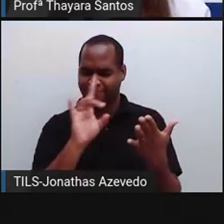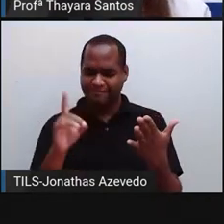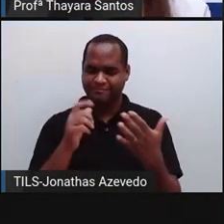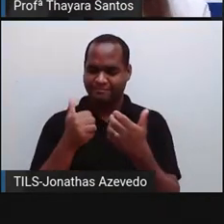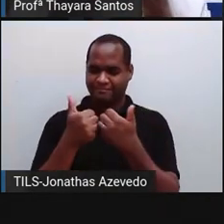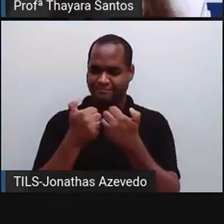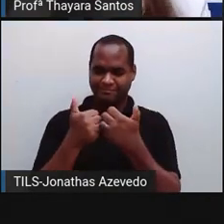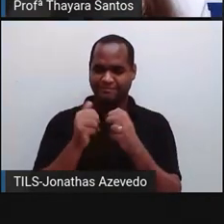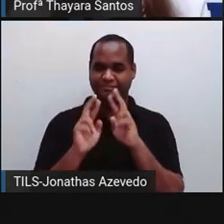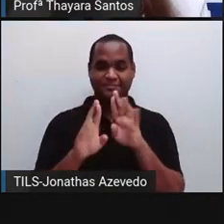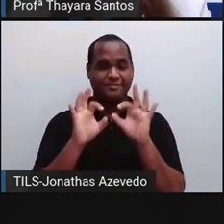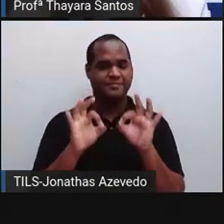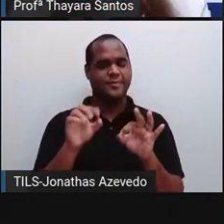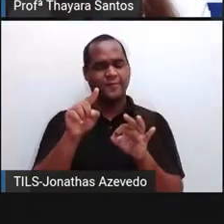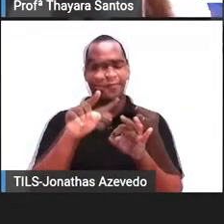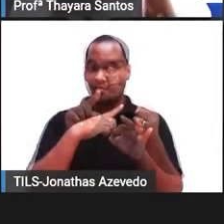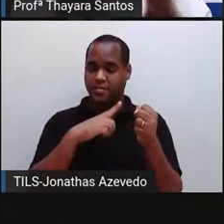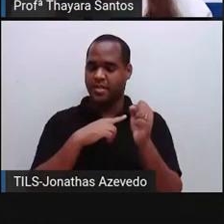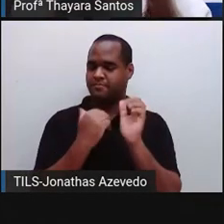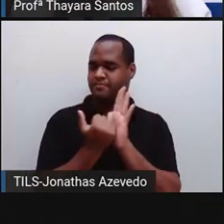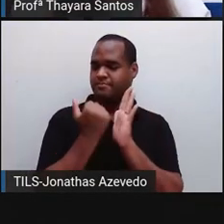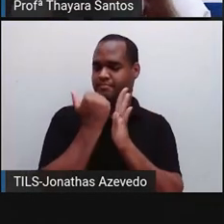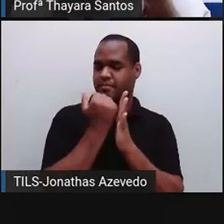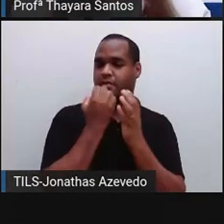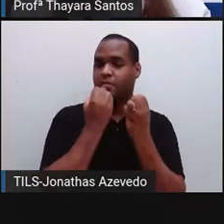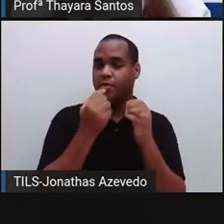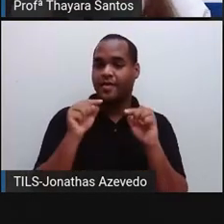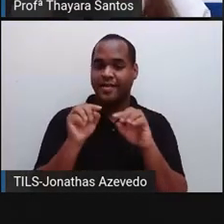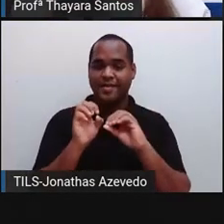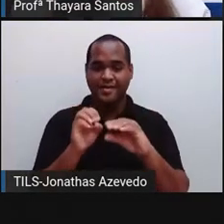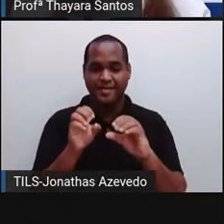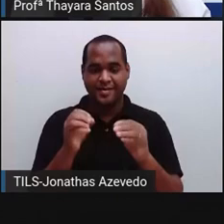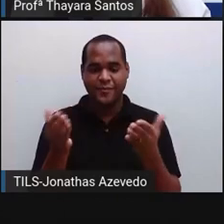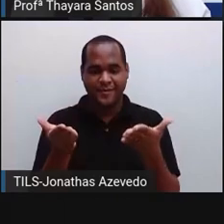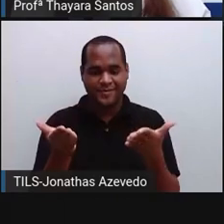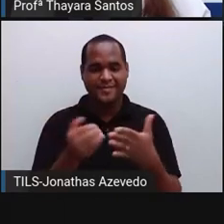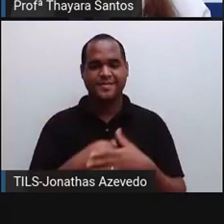divirtam aí com o joguinho que aprendam bastante nessa nossa aula de hoje.